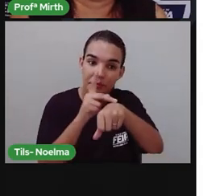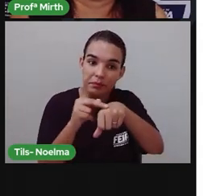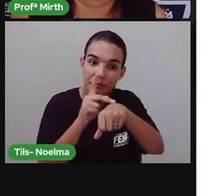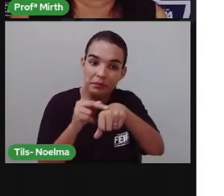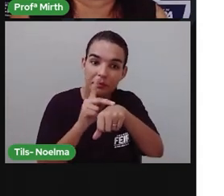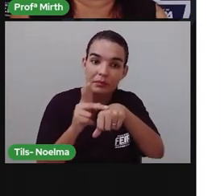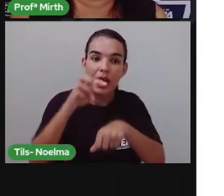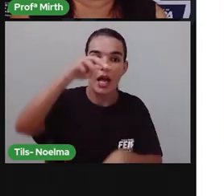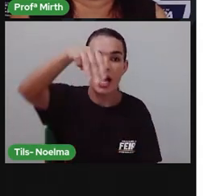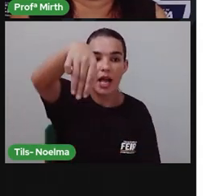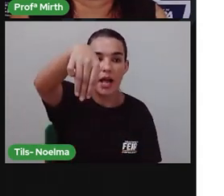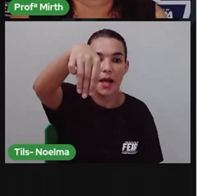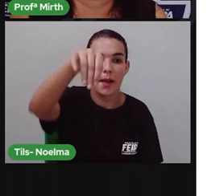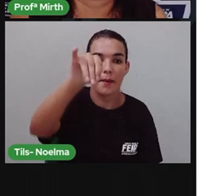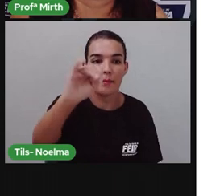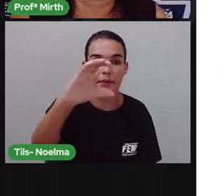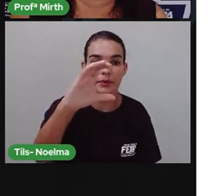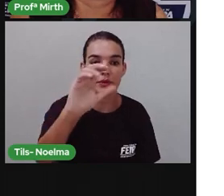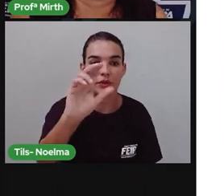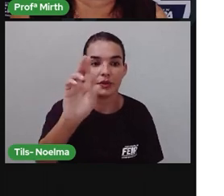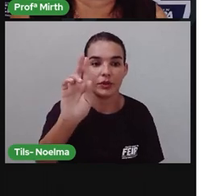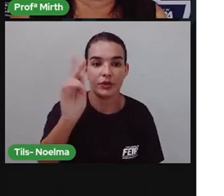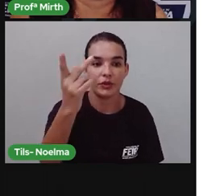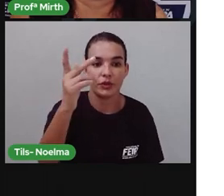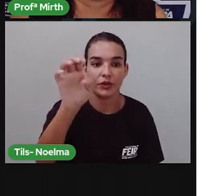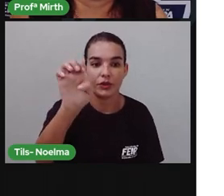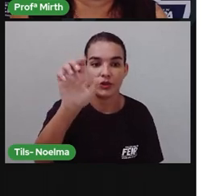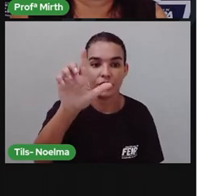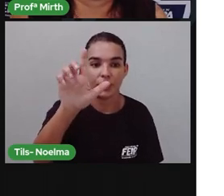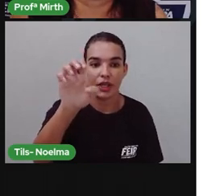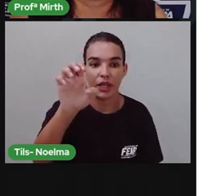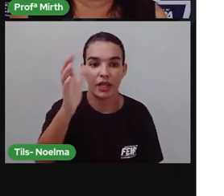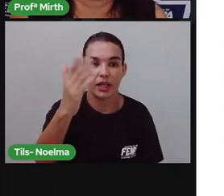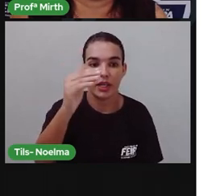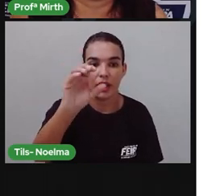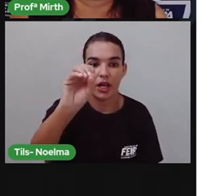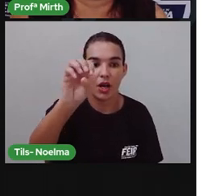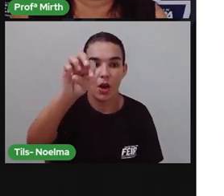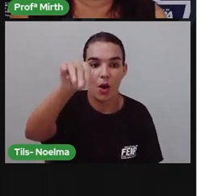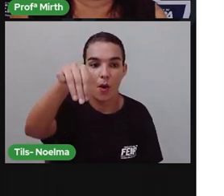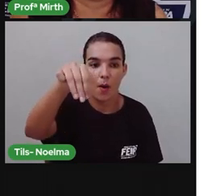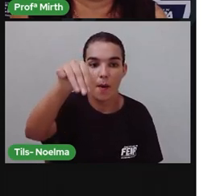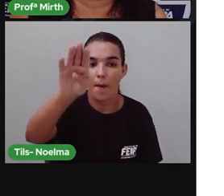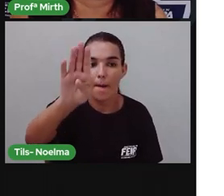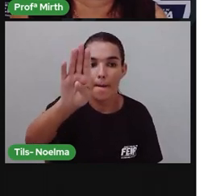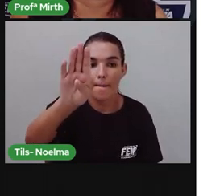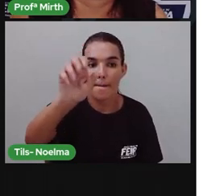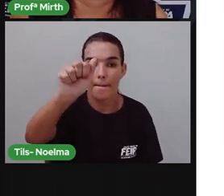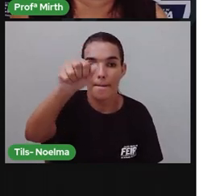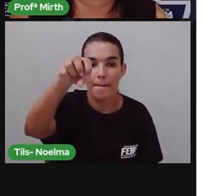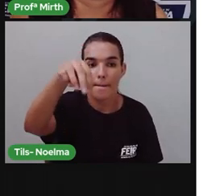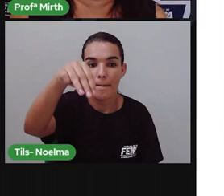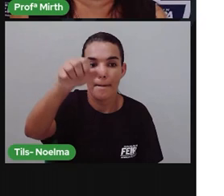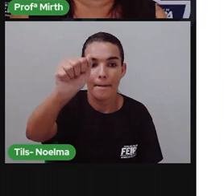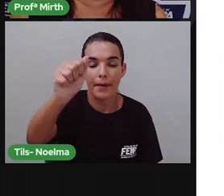mulher de Obama, que foi presidente dos Estados Unidos. Nós temos aqui Fernanda Montenegro,